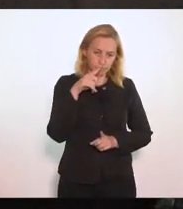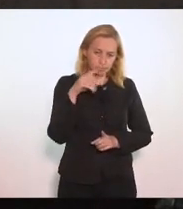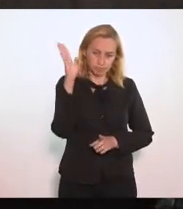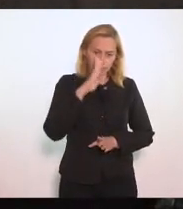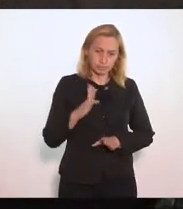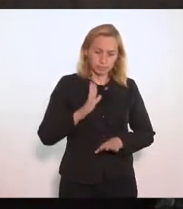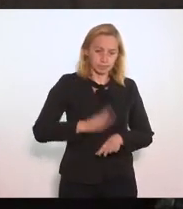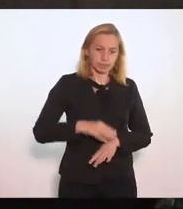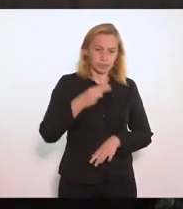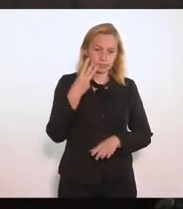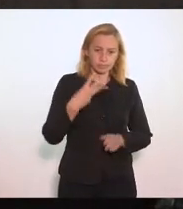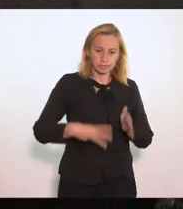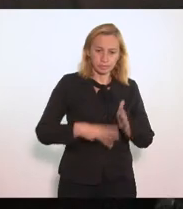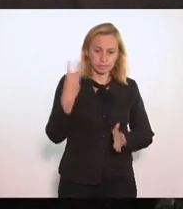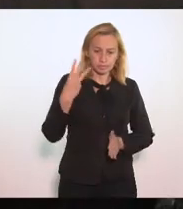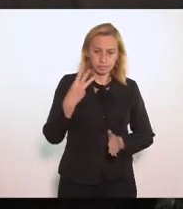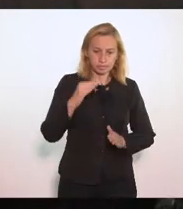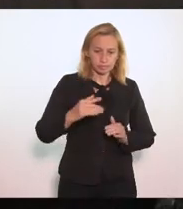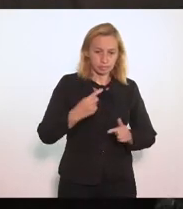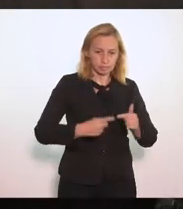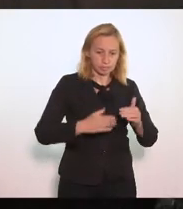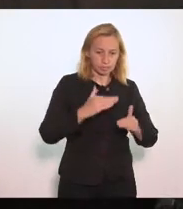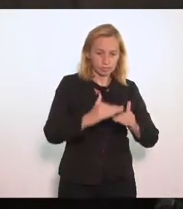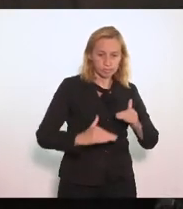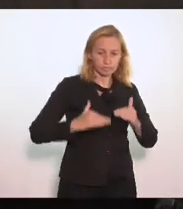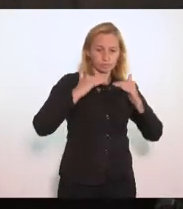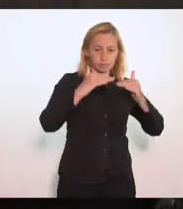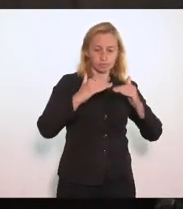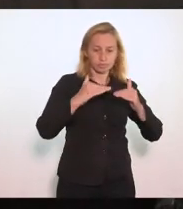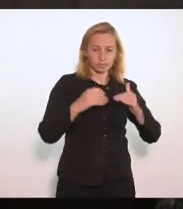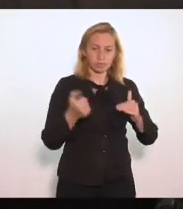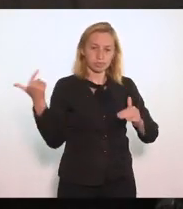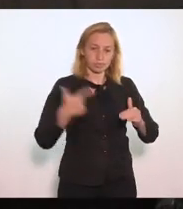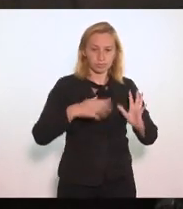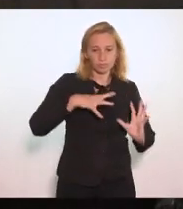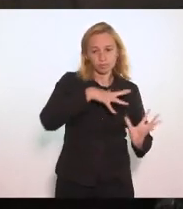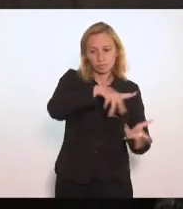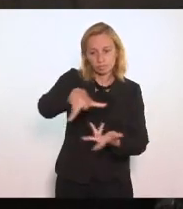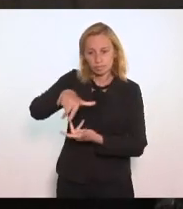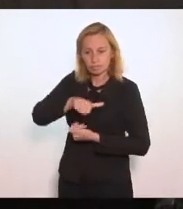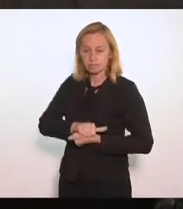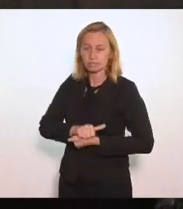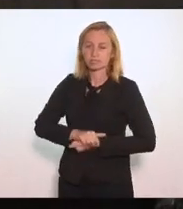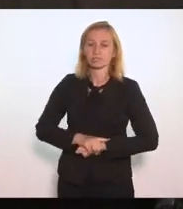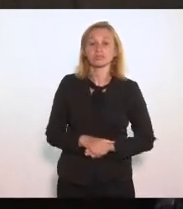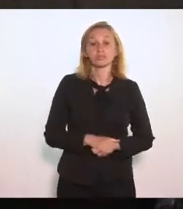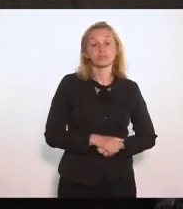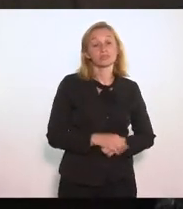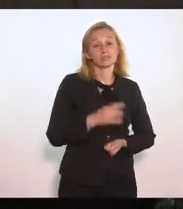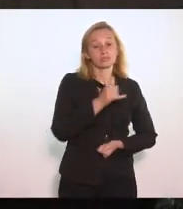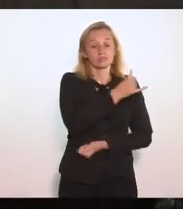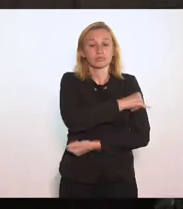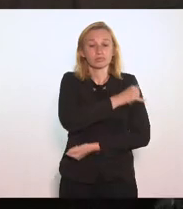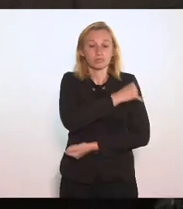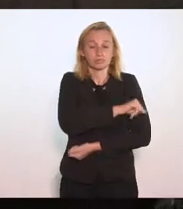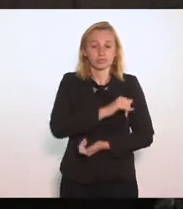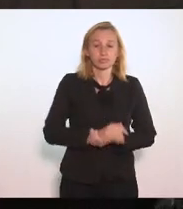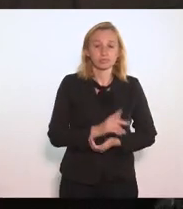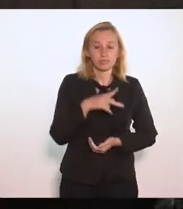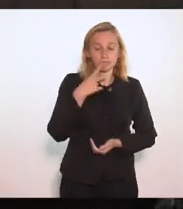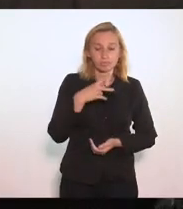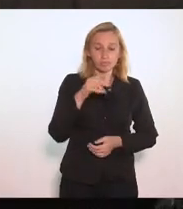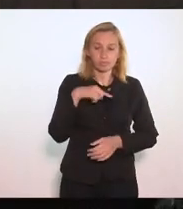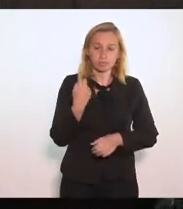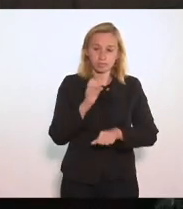Três vezes Superior Do que a média Mundial O Rio de Janeiro Para falar Do nosso